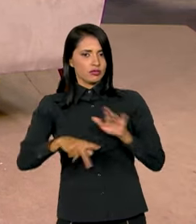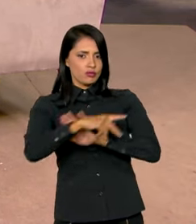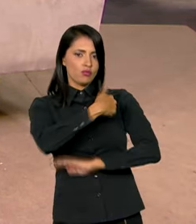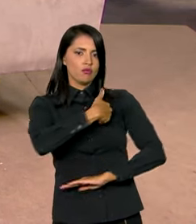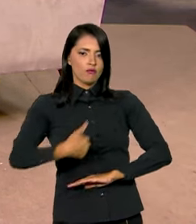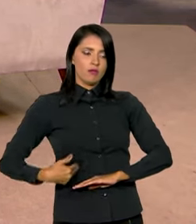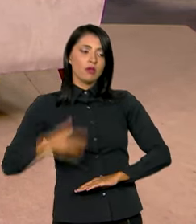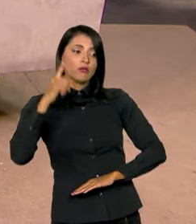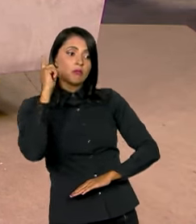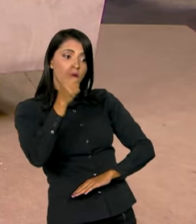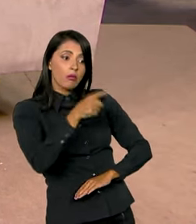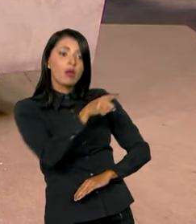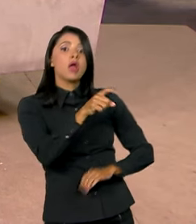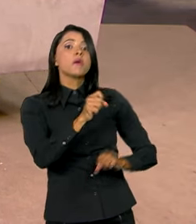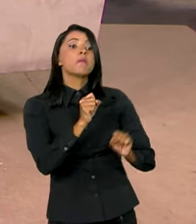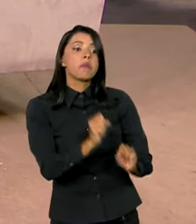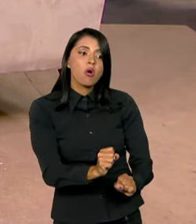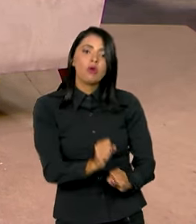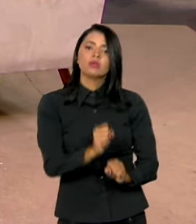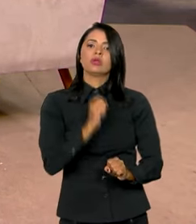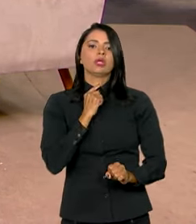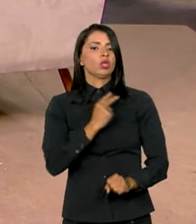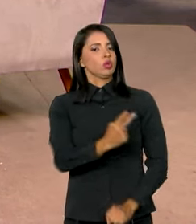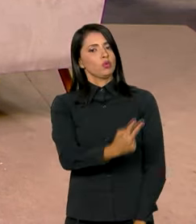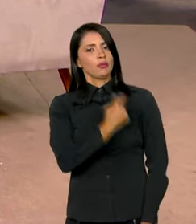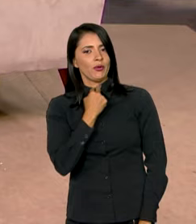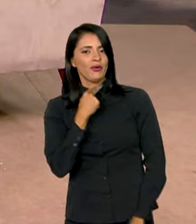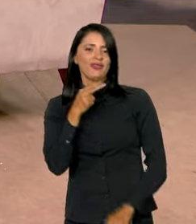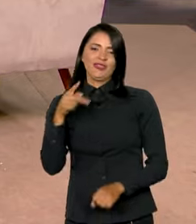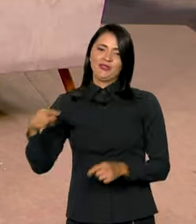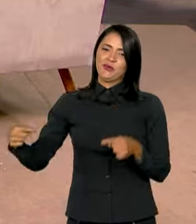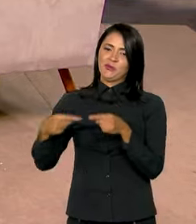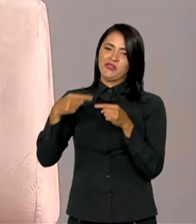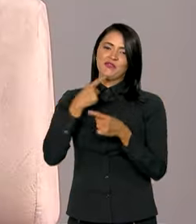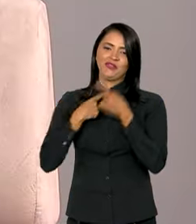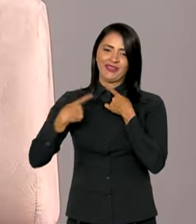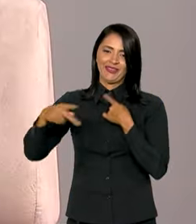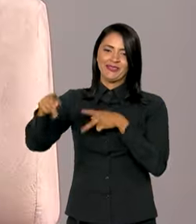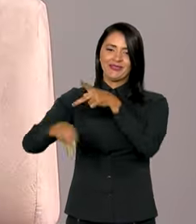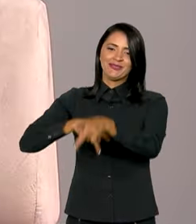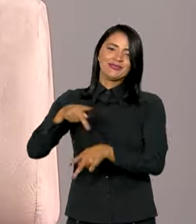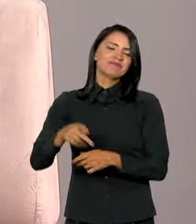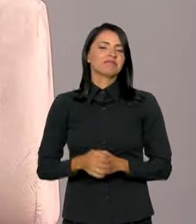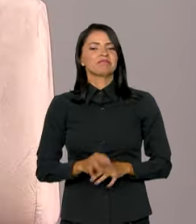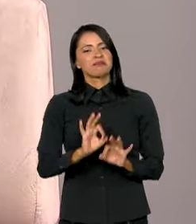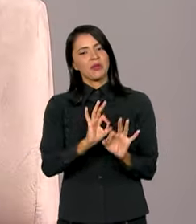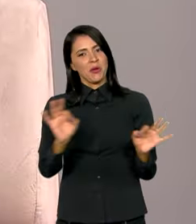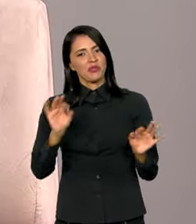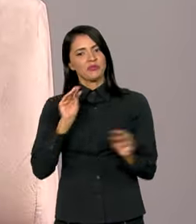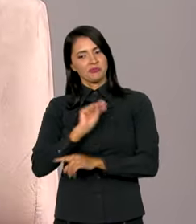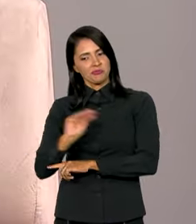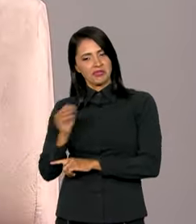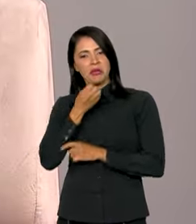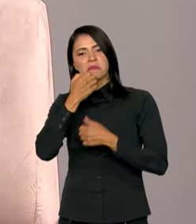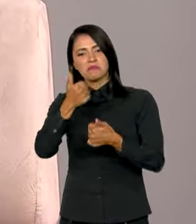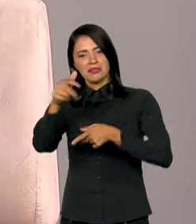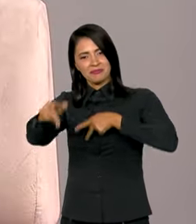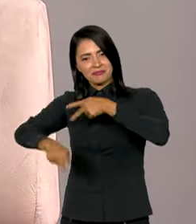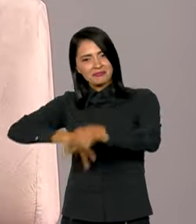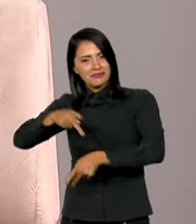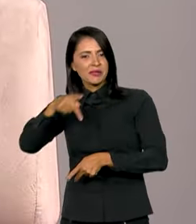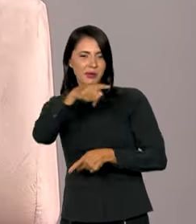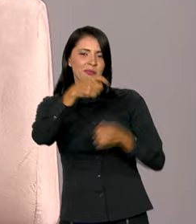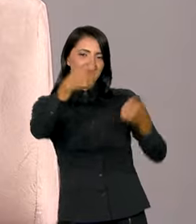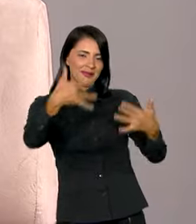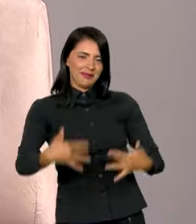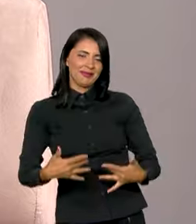aquilo que ele pode e aquilo que ele não pode fazer, de acordo com a vontade do povo. Muito bom! Cuidar bem da nossa população, como ficou